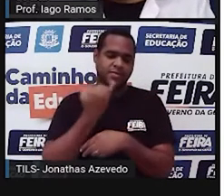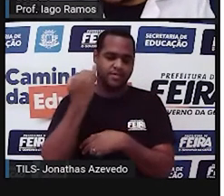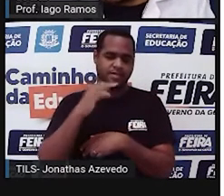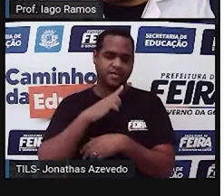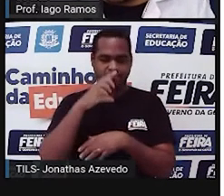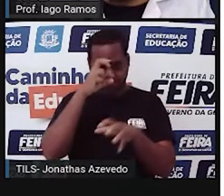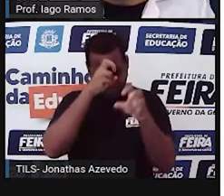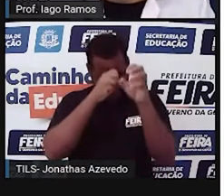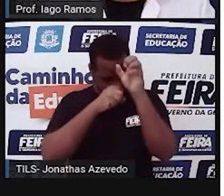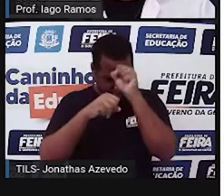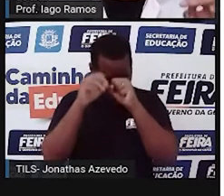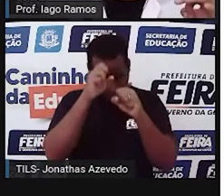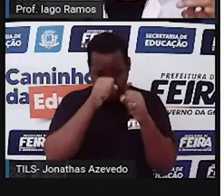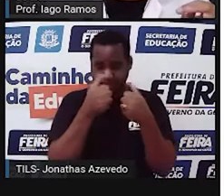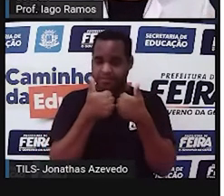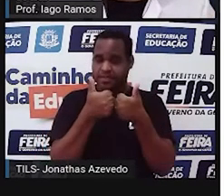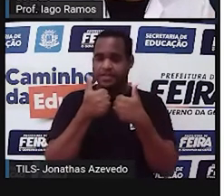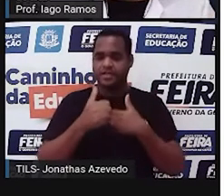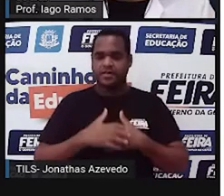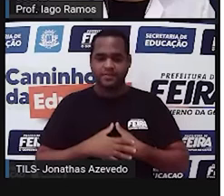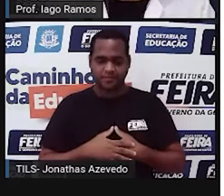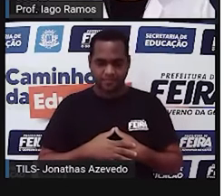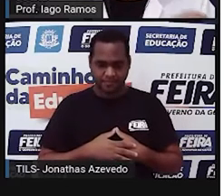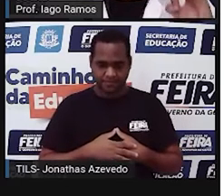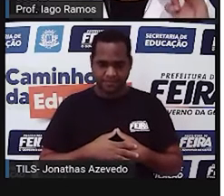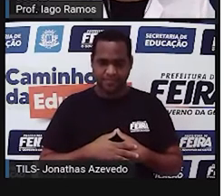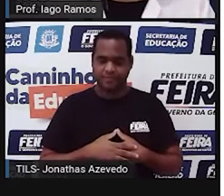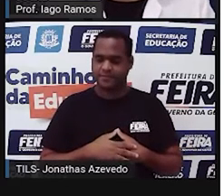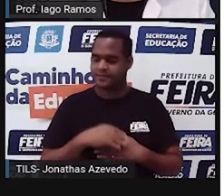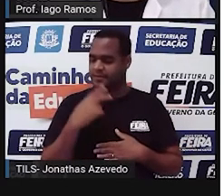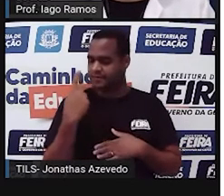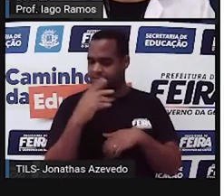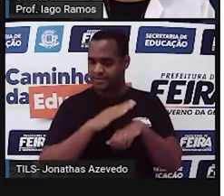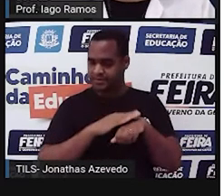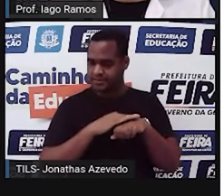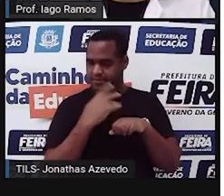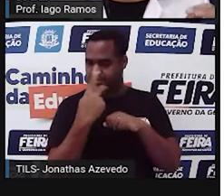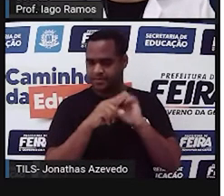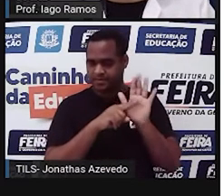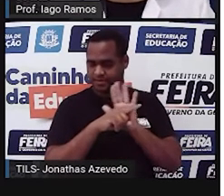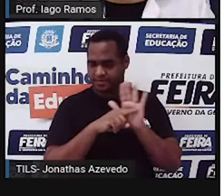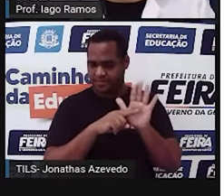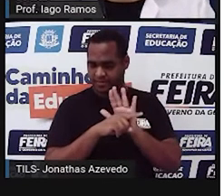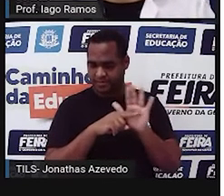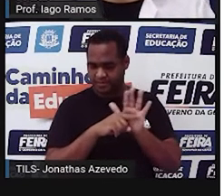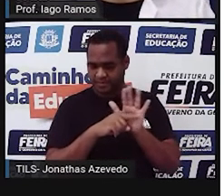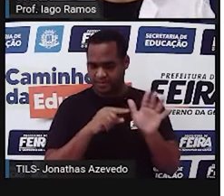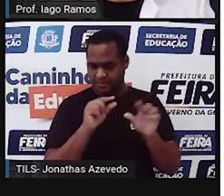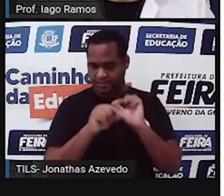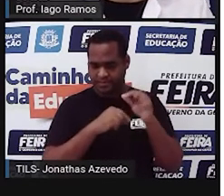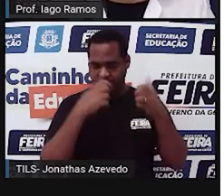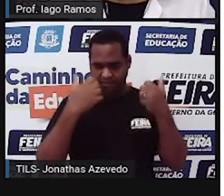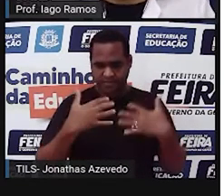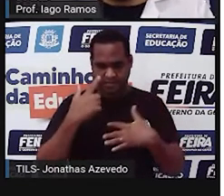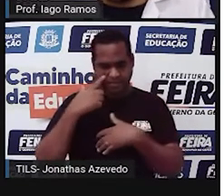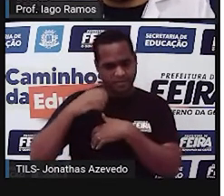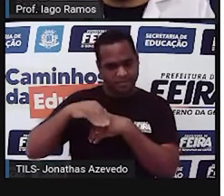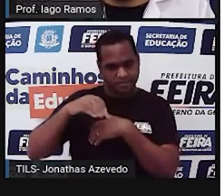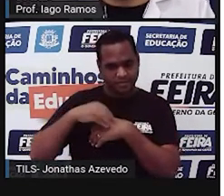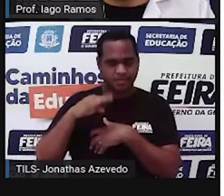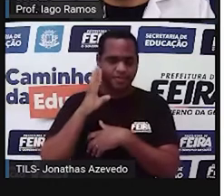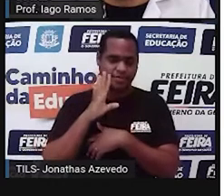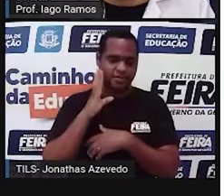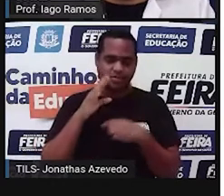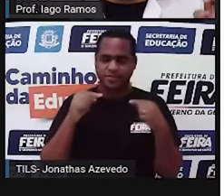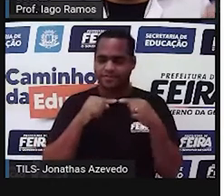Pois bem, tá? Investigar, aprender investigando é uma coisa muito bacana. Então, bora tentar fazer desse jeito,